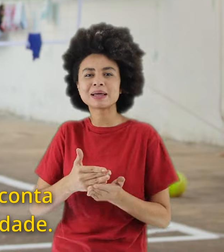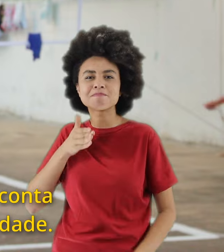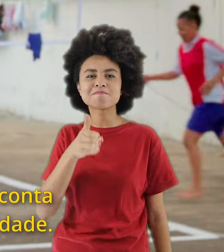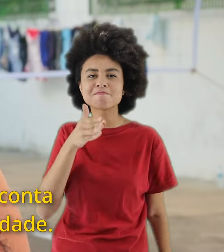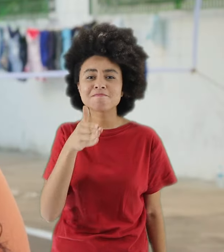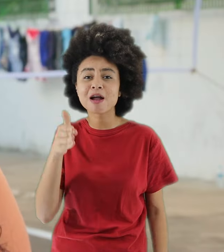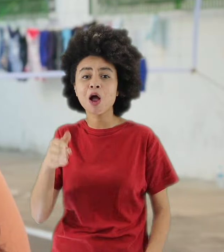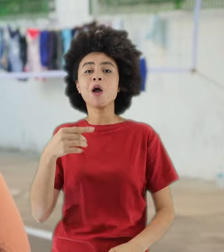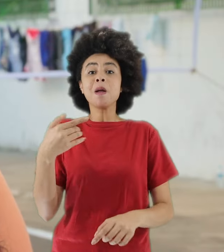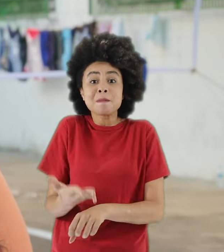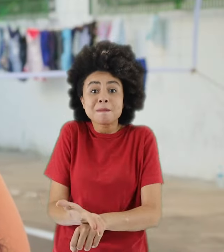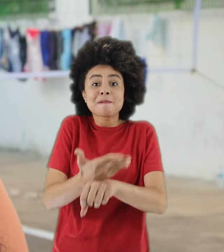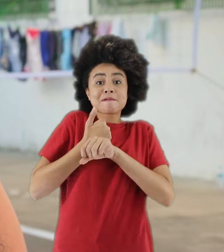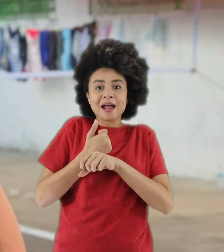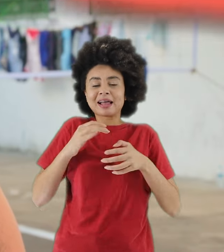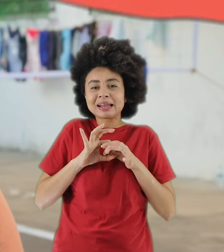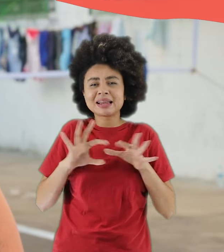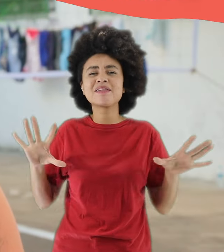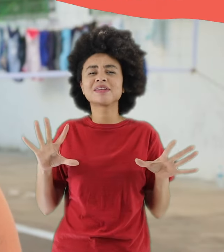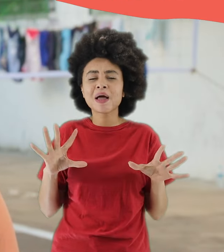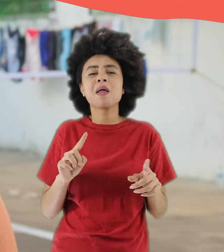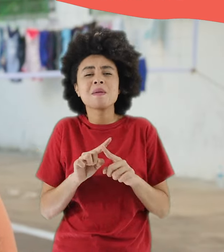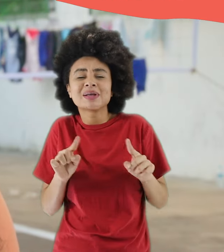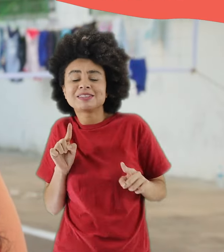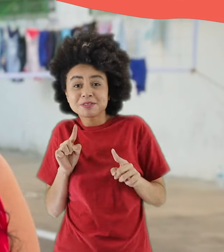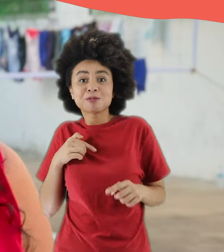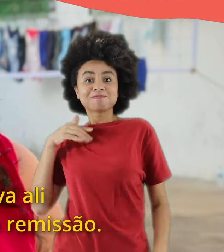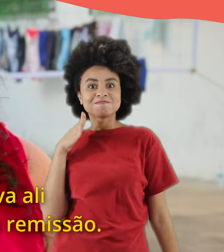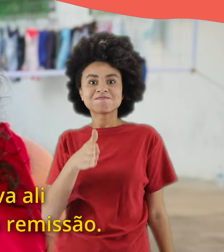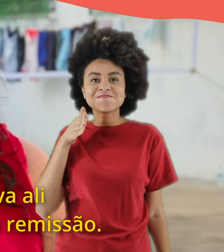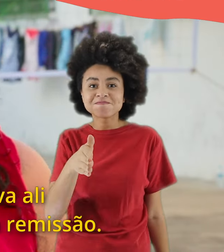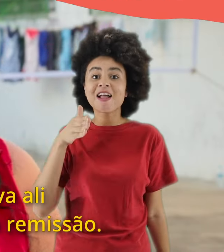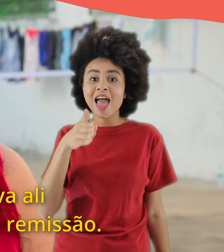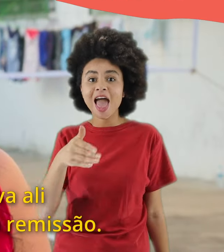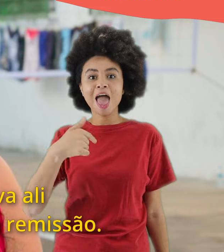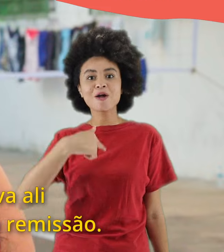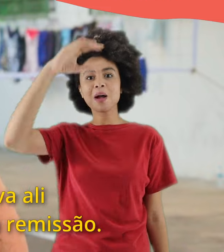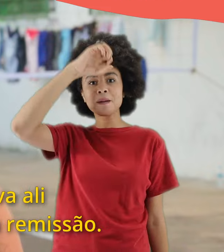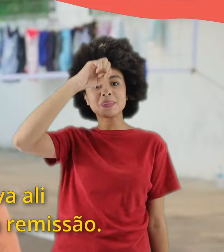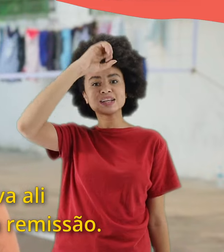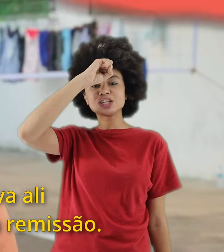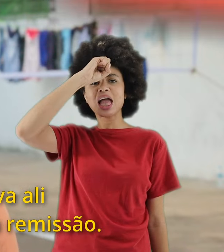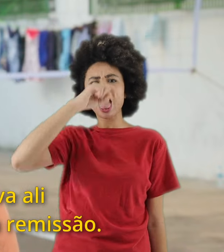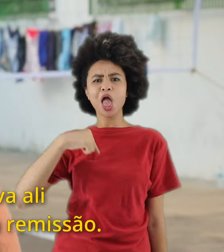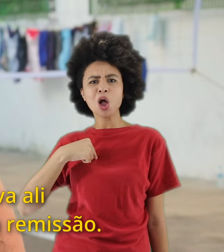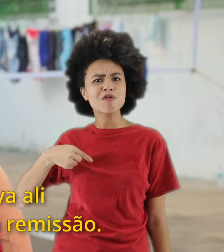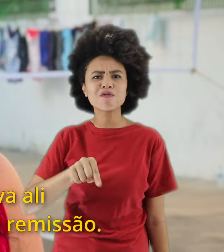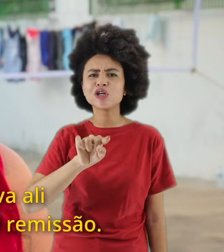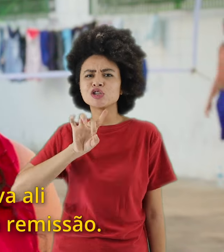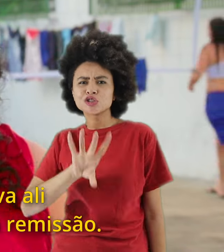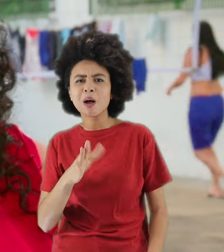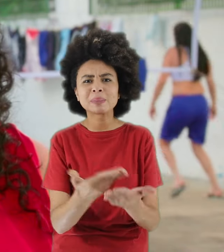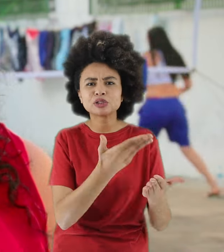falar a verdade. Mas através de eu tanto frequentar a escola, eu aprendi que eu não estava ali só para estudar e